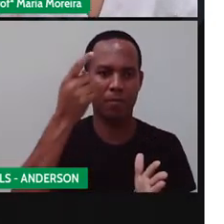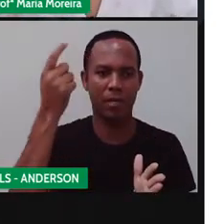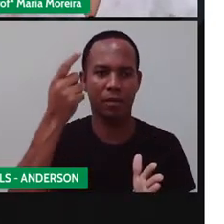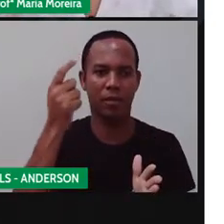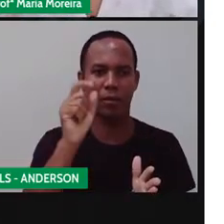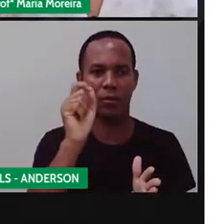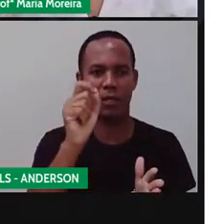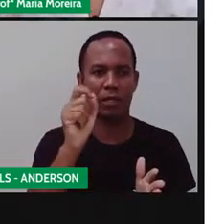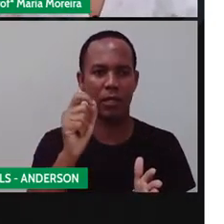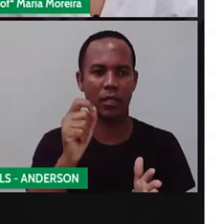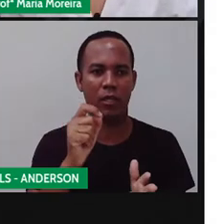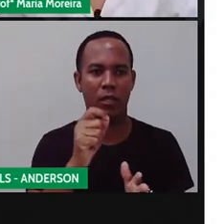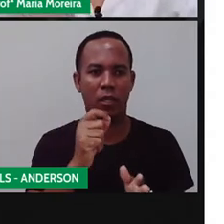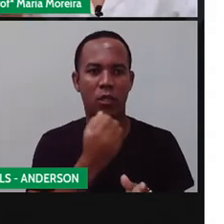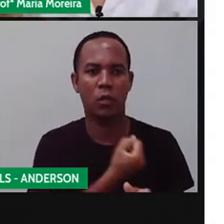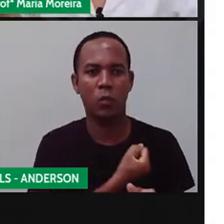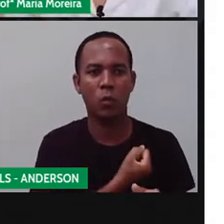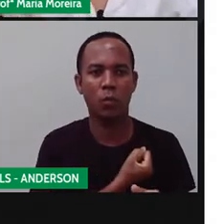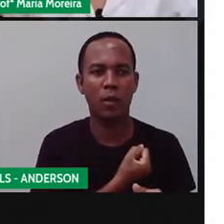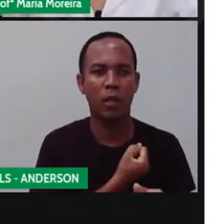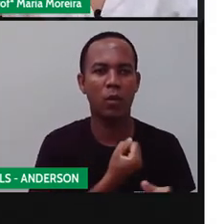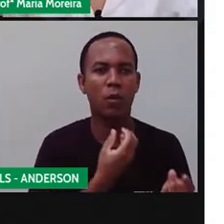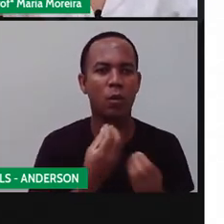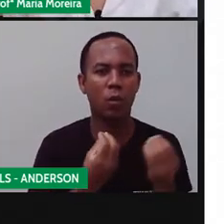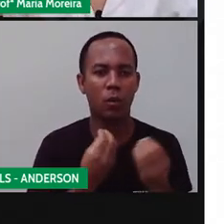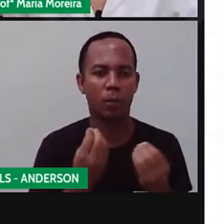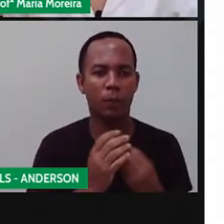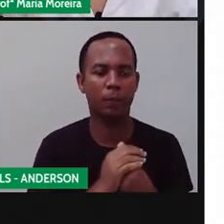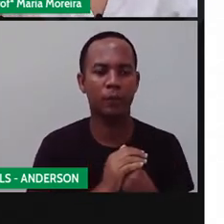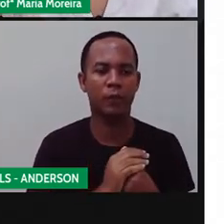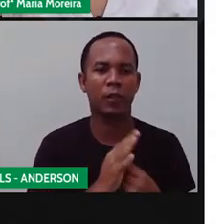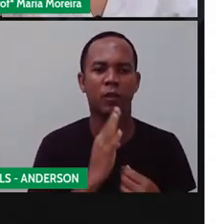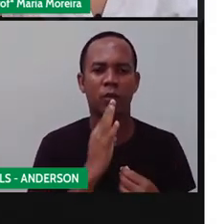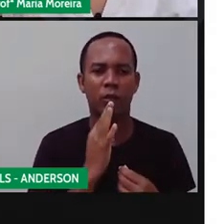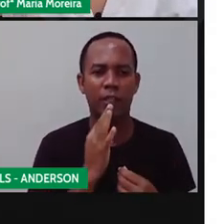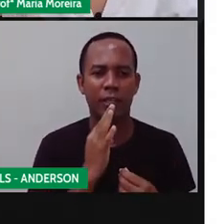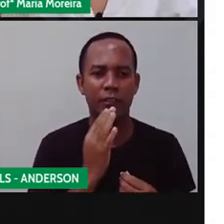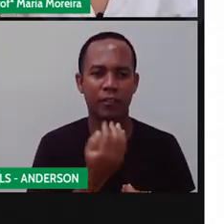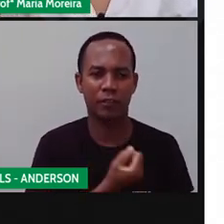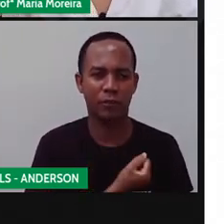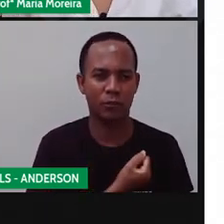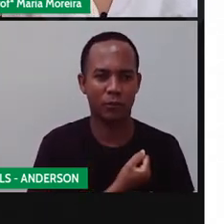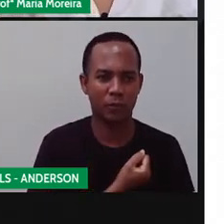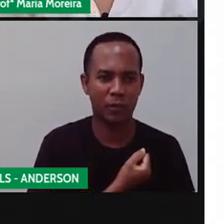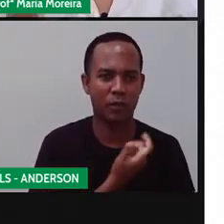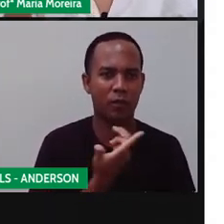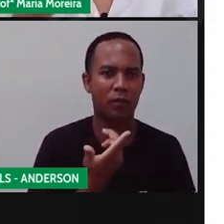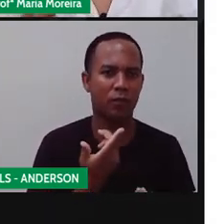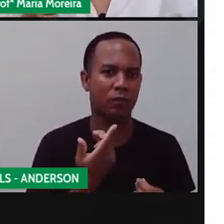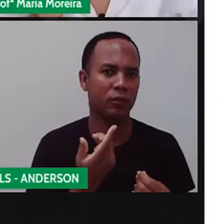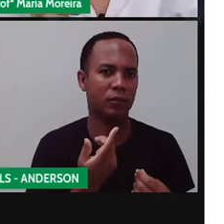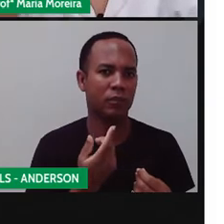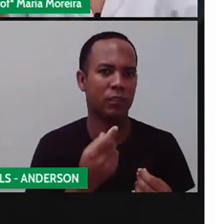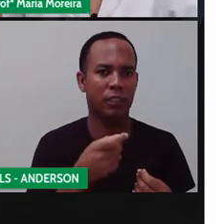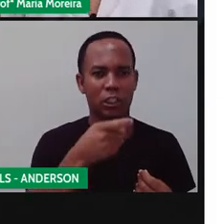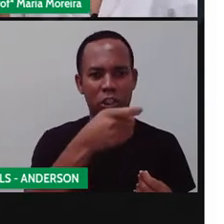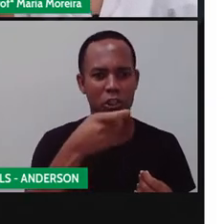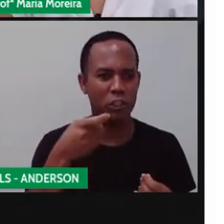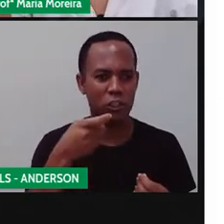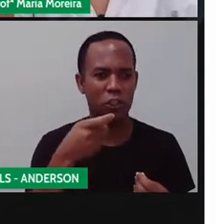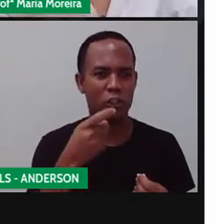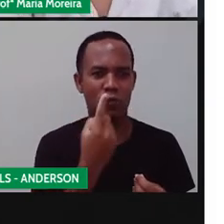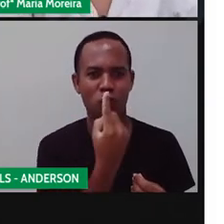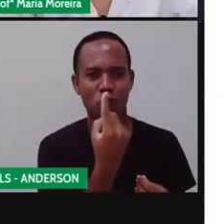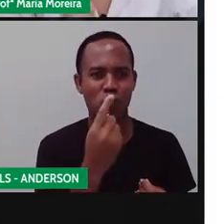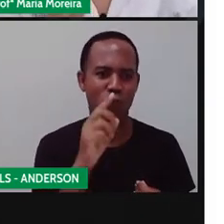representam os números. Então, a gente... Vocês provavelmente já conhecem os números romanos, né? O X, 2X,